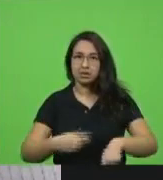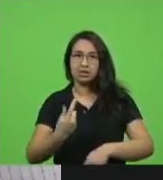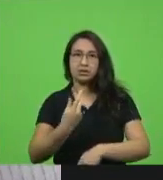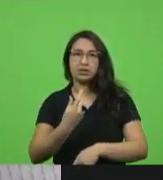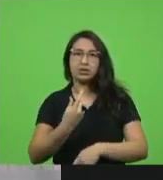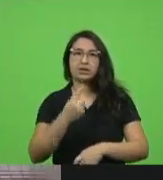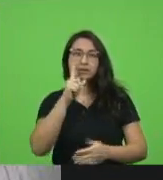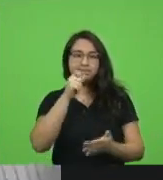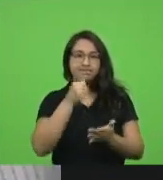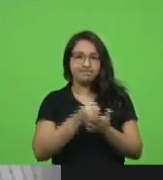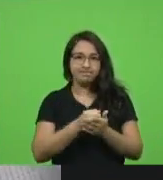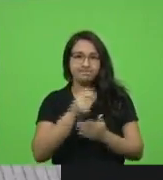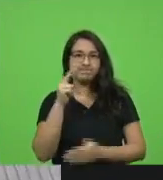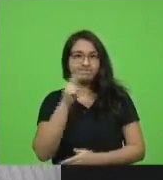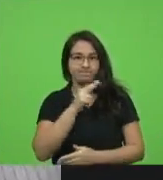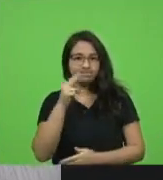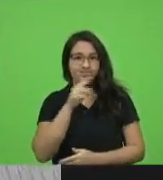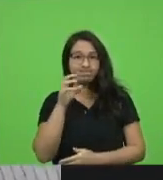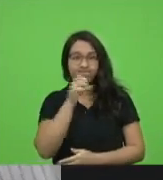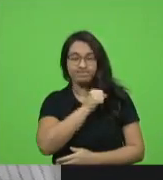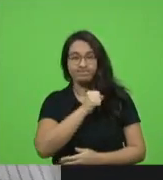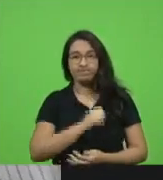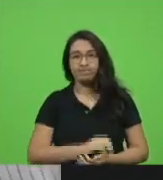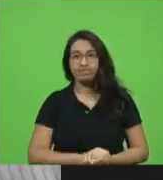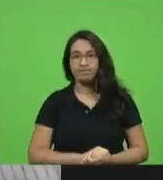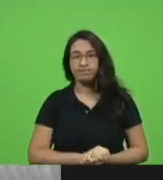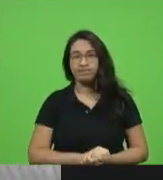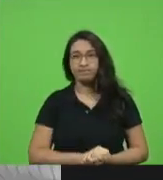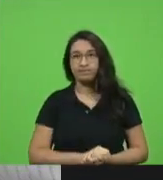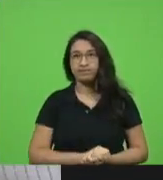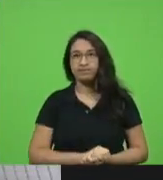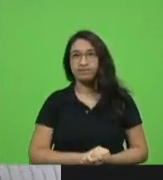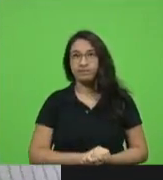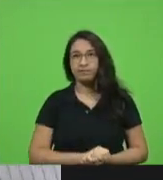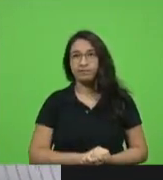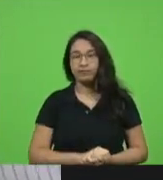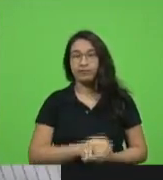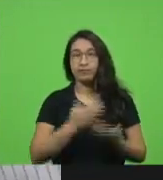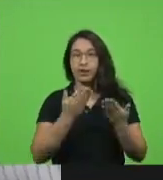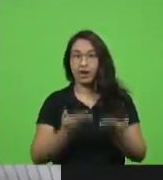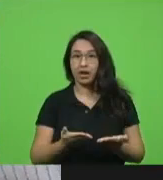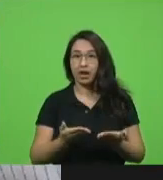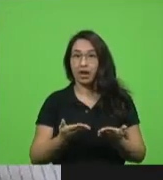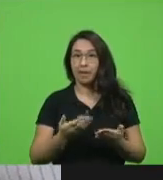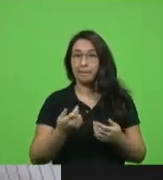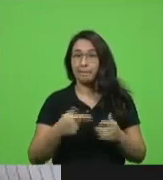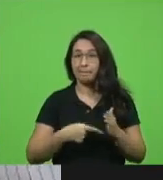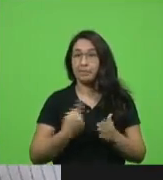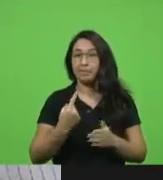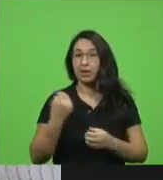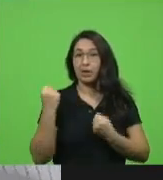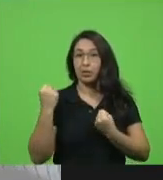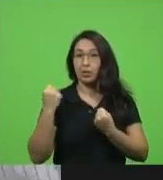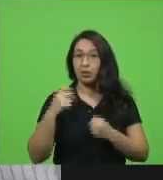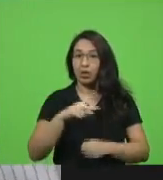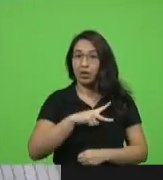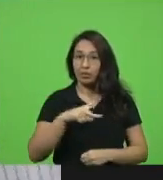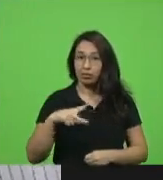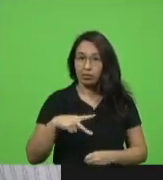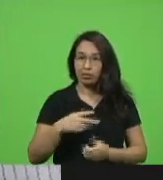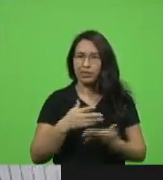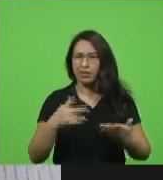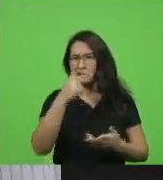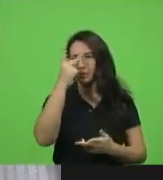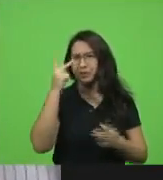posições e essas posições precisam vir do poder público e que as pessoas tenham respeito